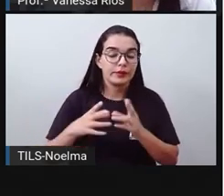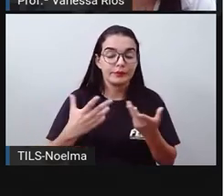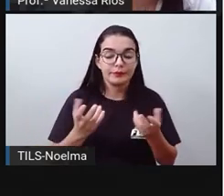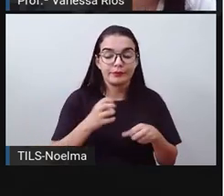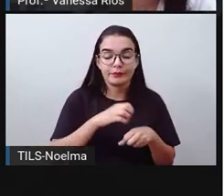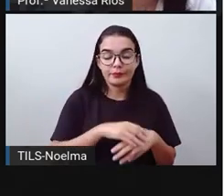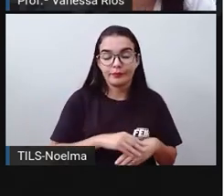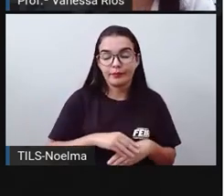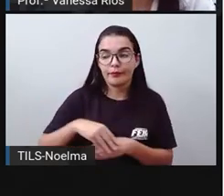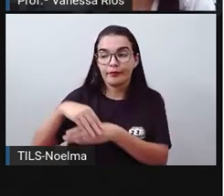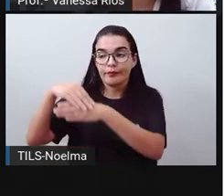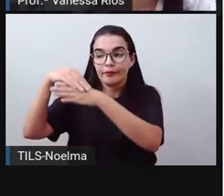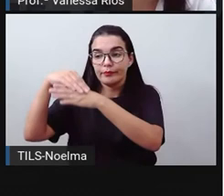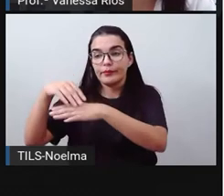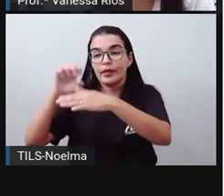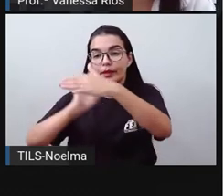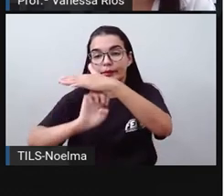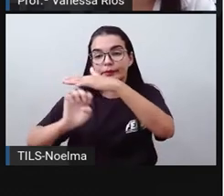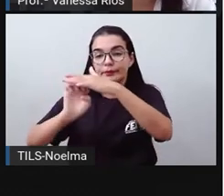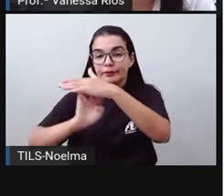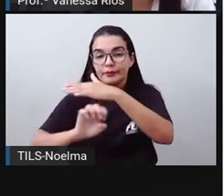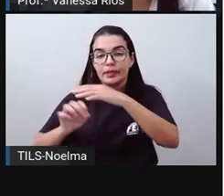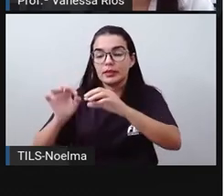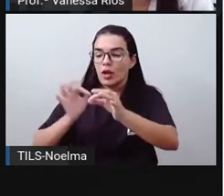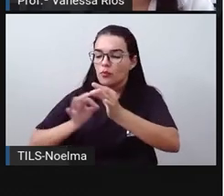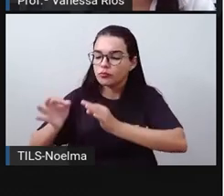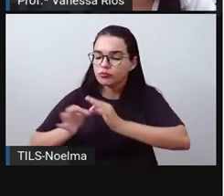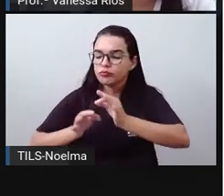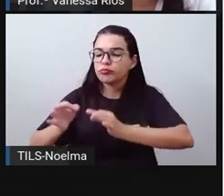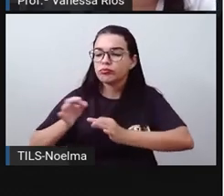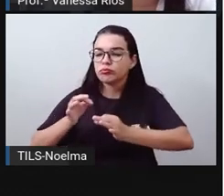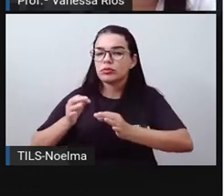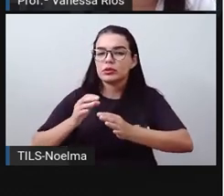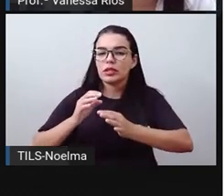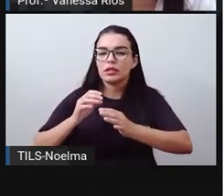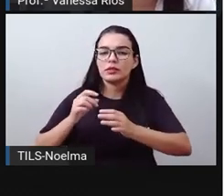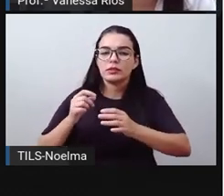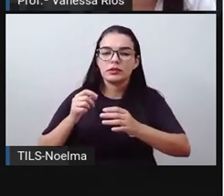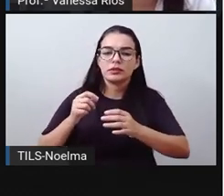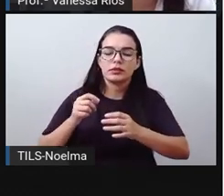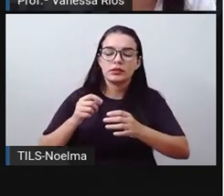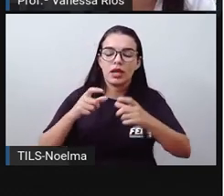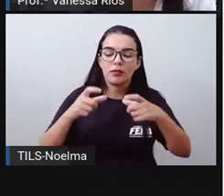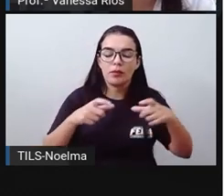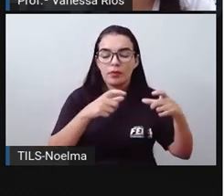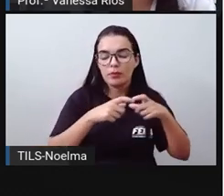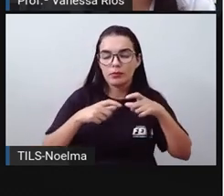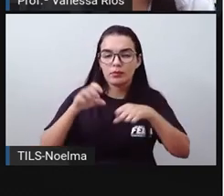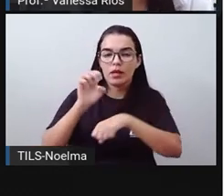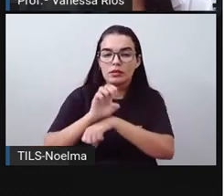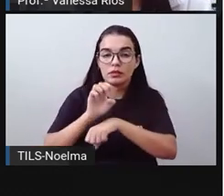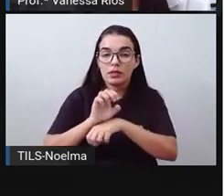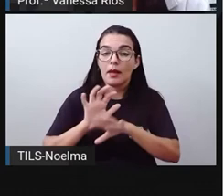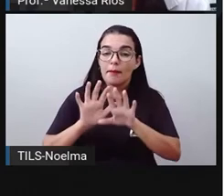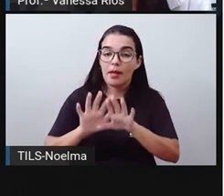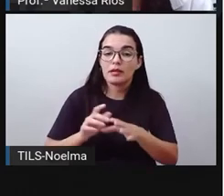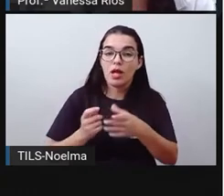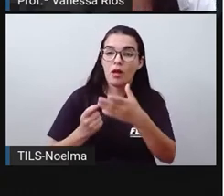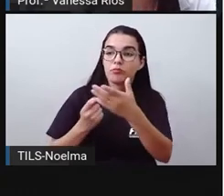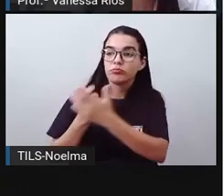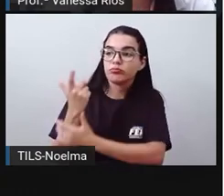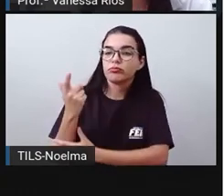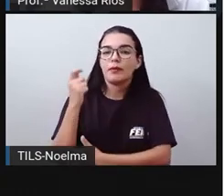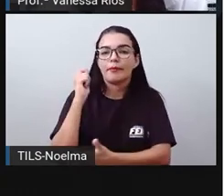para cuidarem, pavimentarem, zelarem, conservarem determinadas estradas, mas cobrarem às